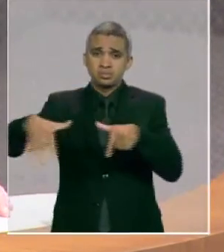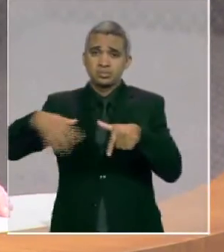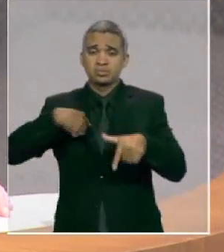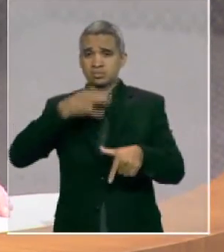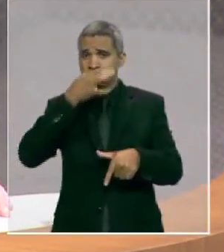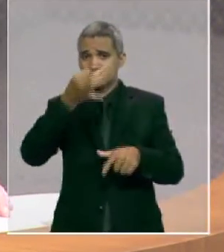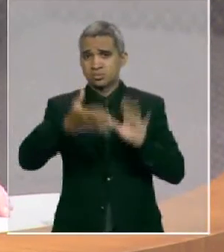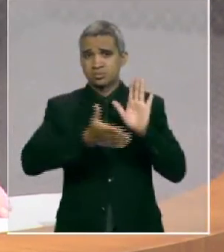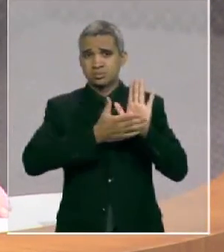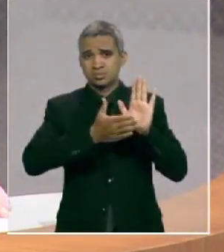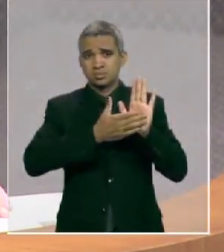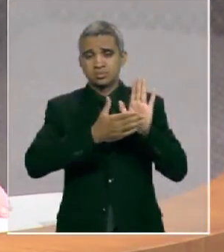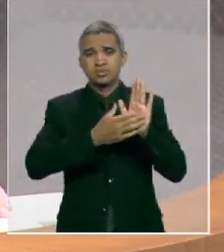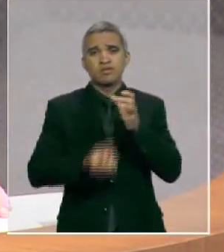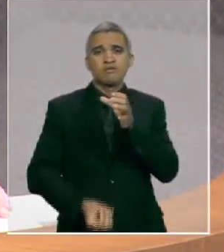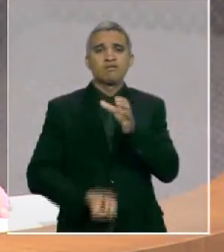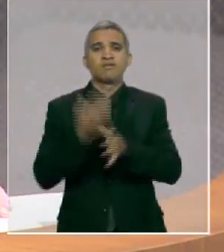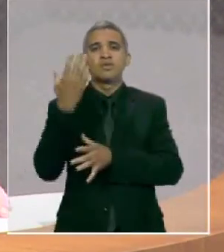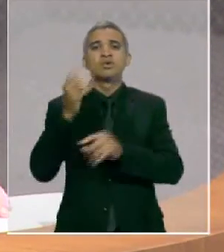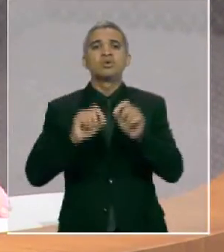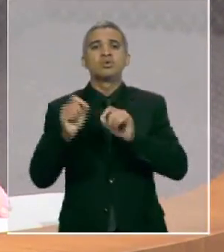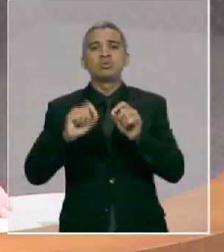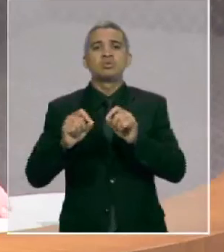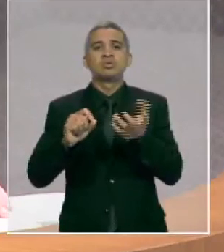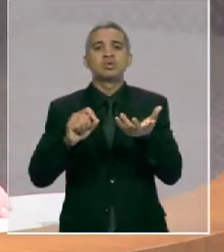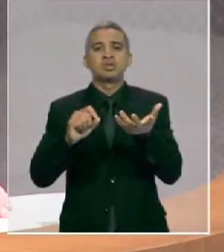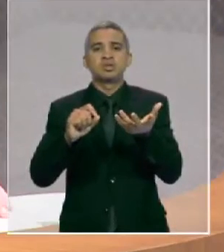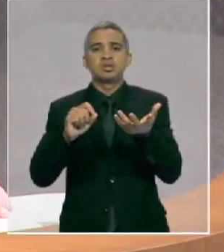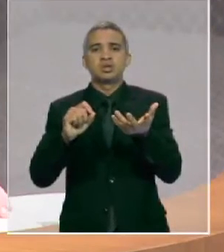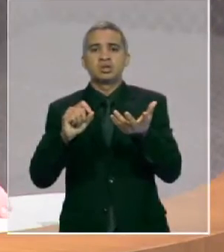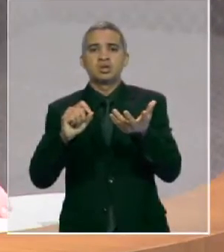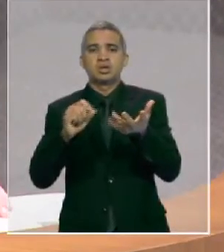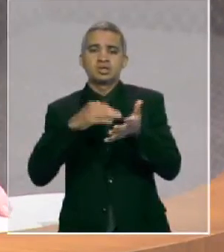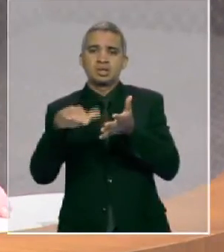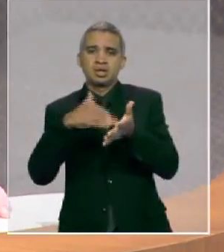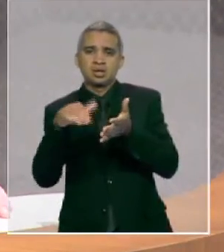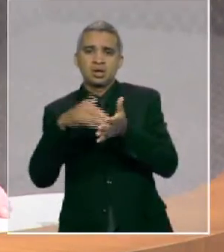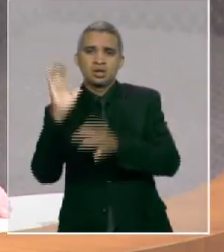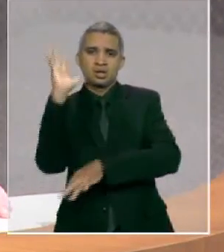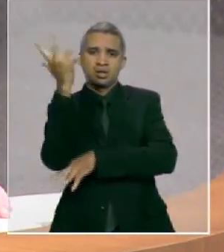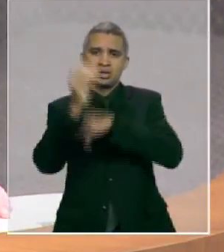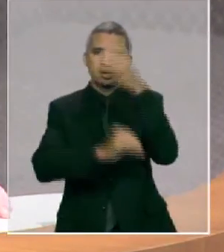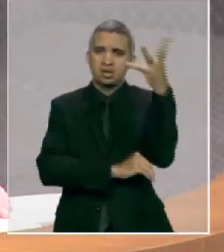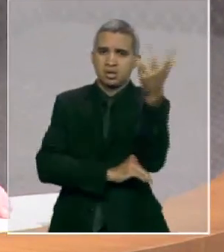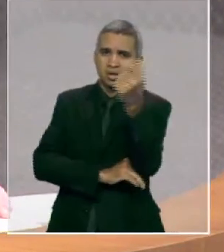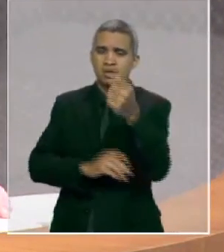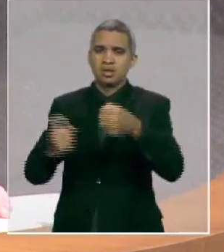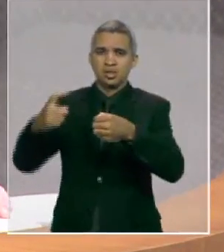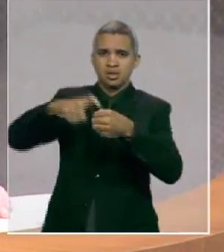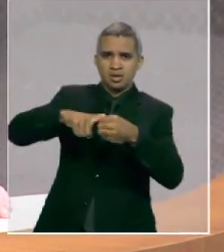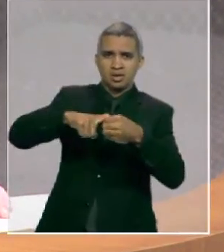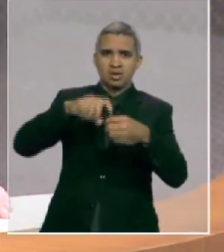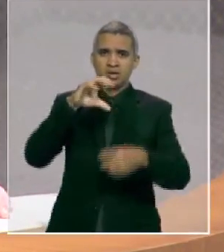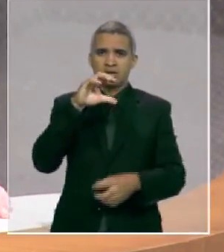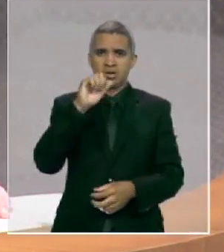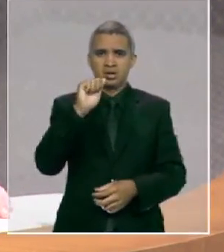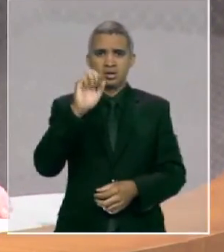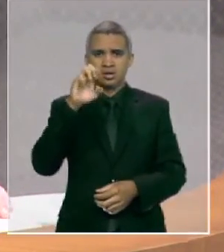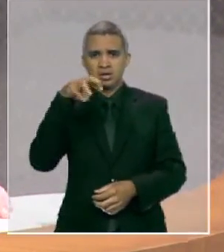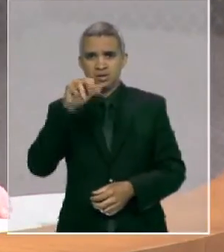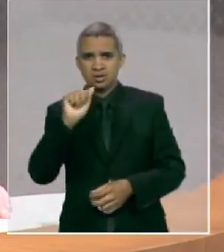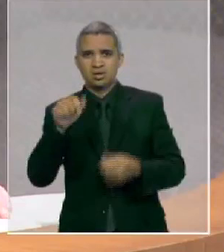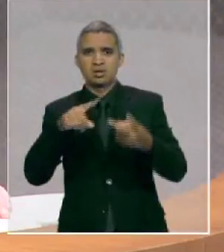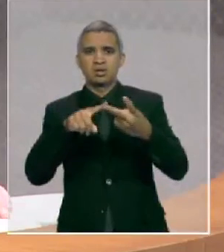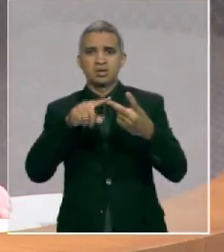Saneamento Ambiental, onde a CAEMA ficaria vinculada, os SAAS, para se receberem apoio técnico e que pudéssemos ter um